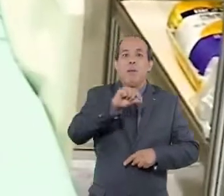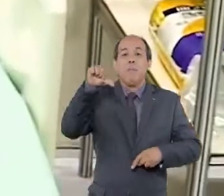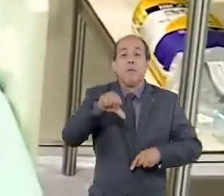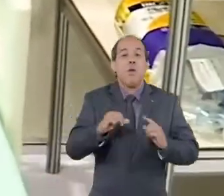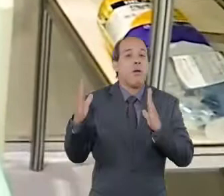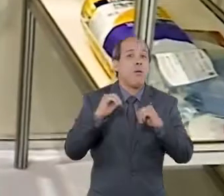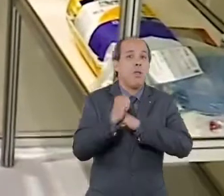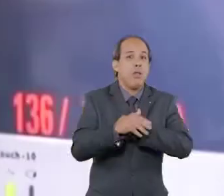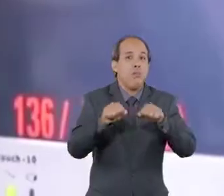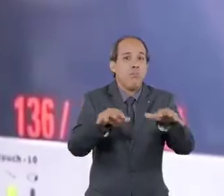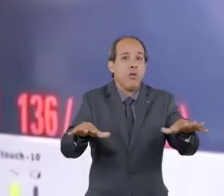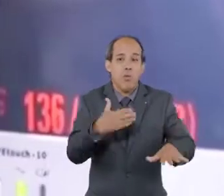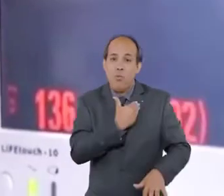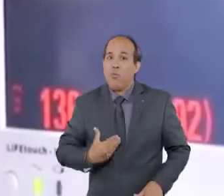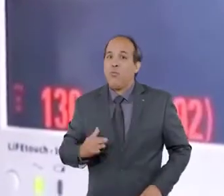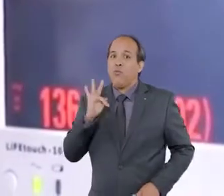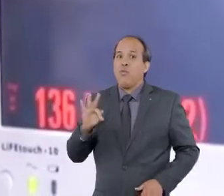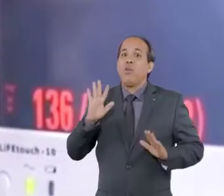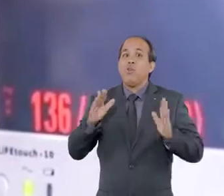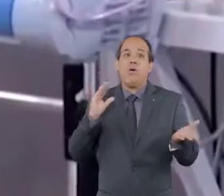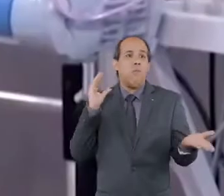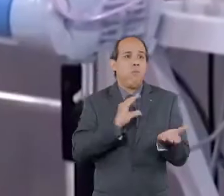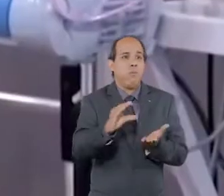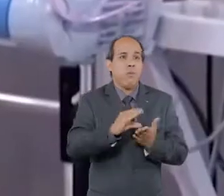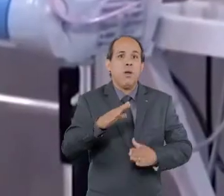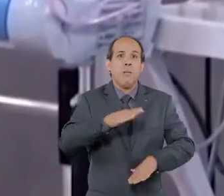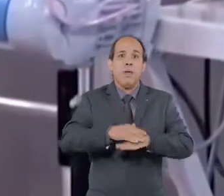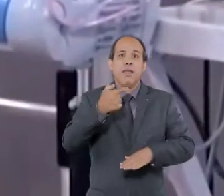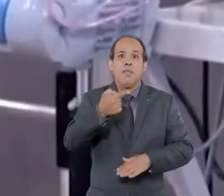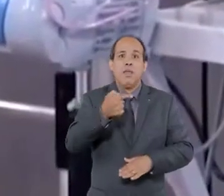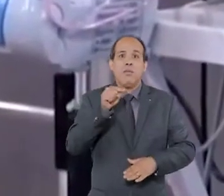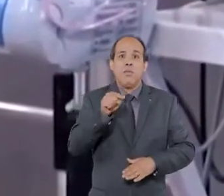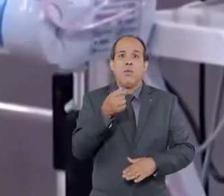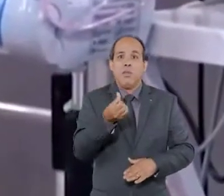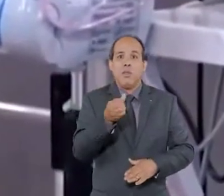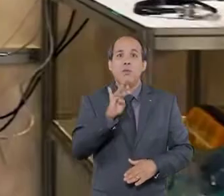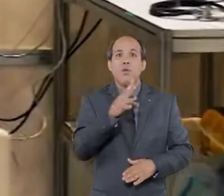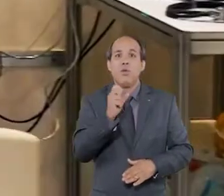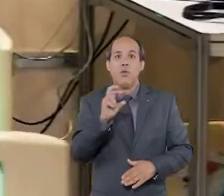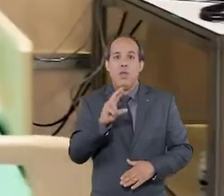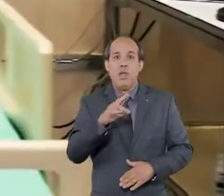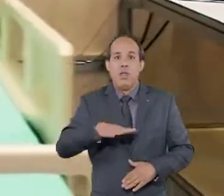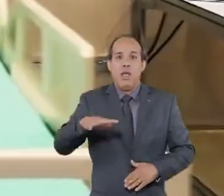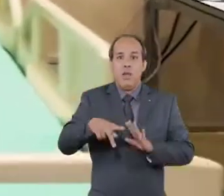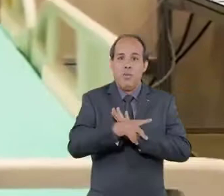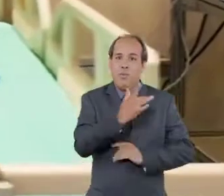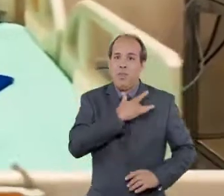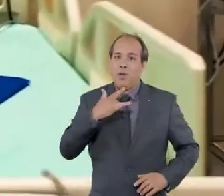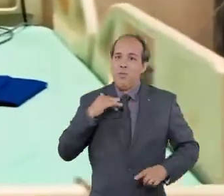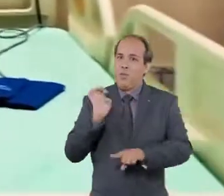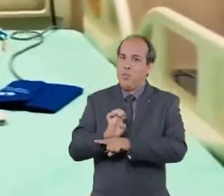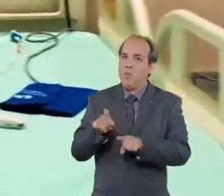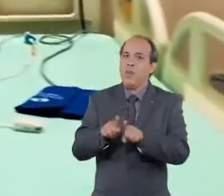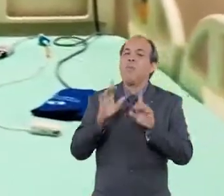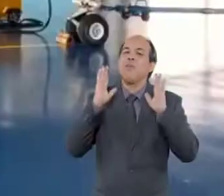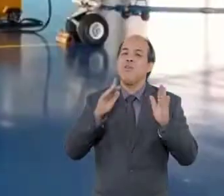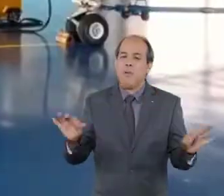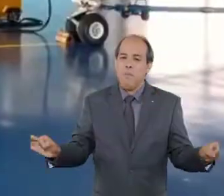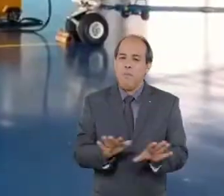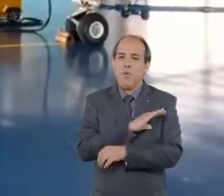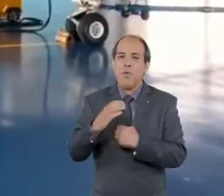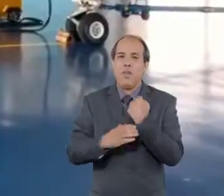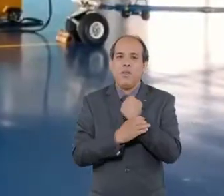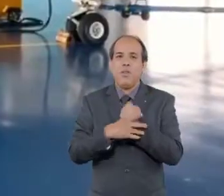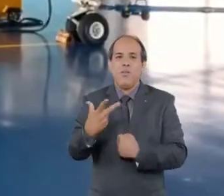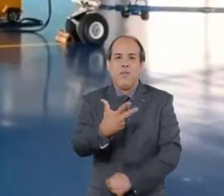Durante a pior pandemia da história recente, o governo federal destinou mais de 7,6 bilhões à saúde de Pernambuco. E